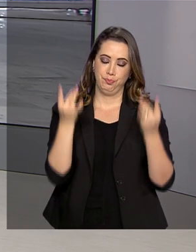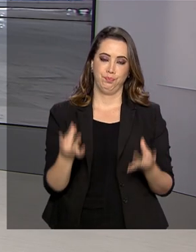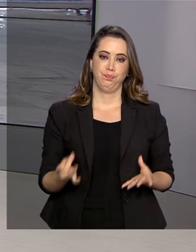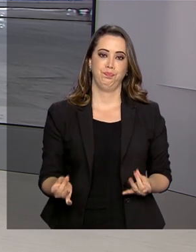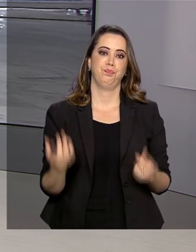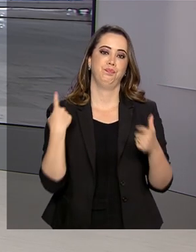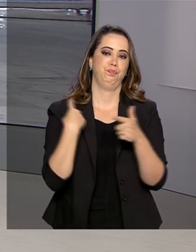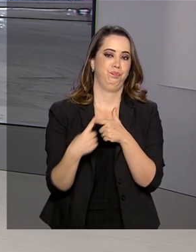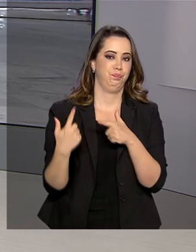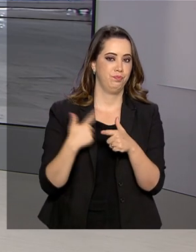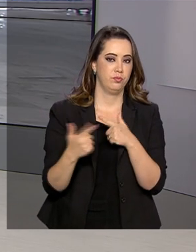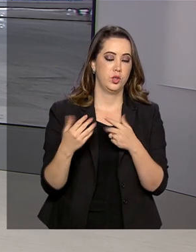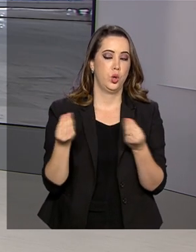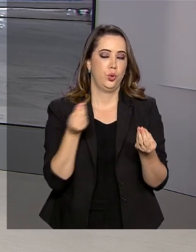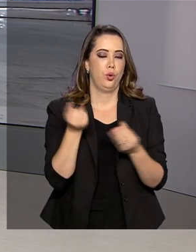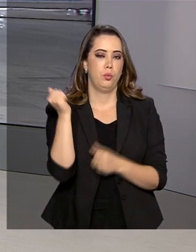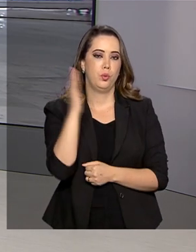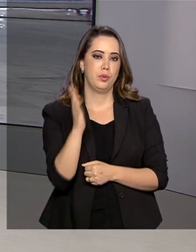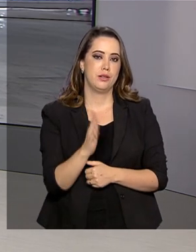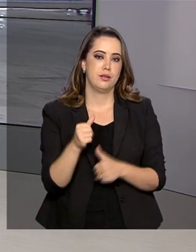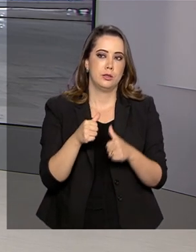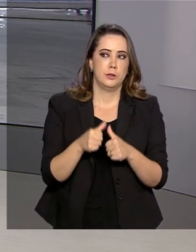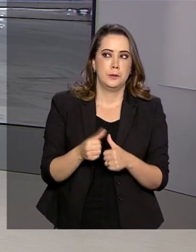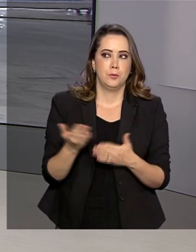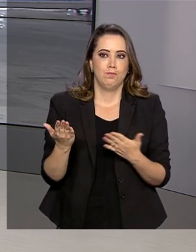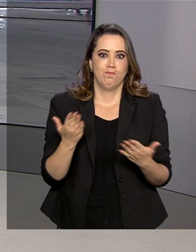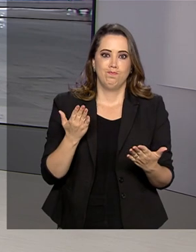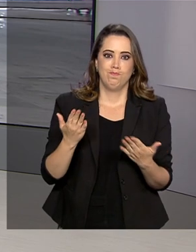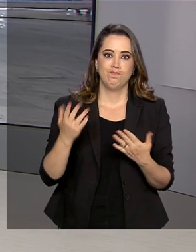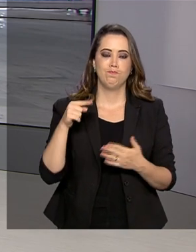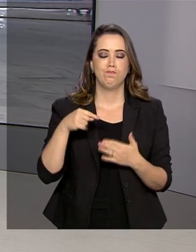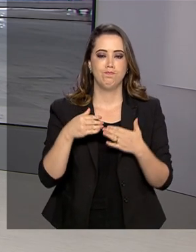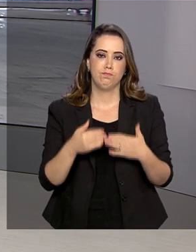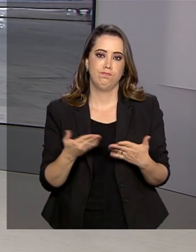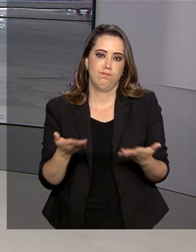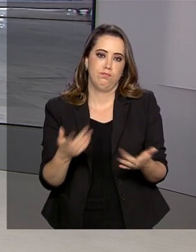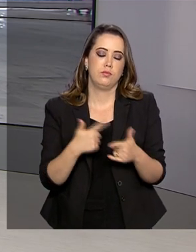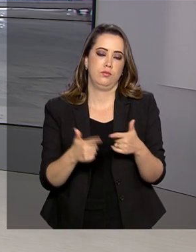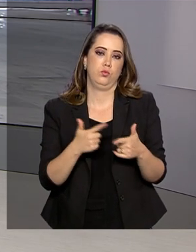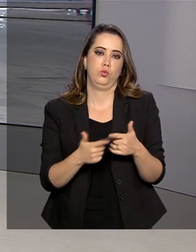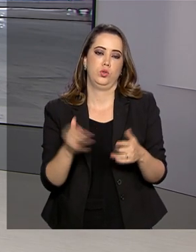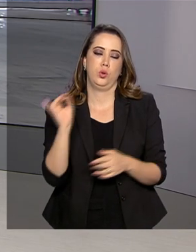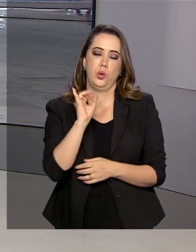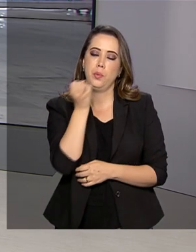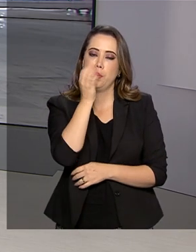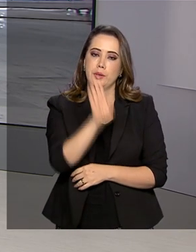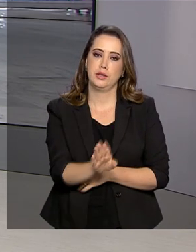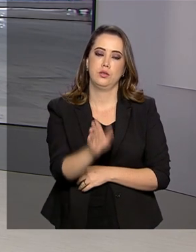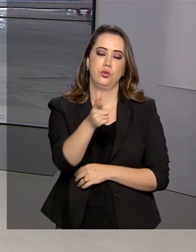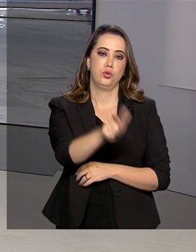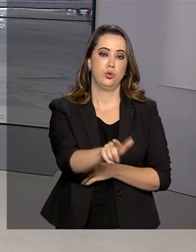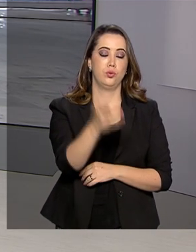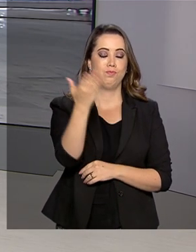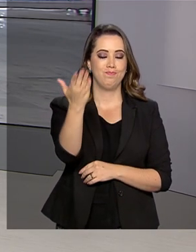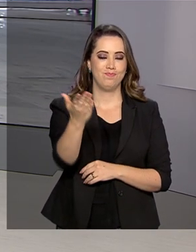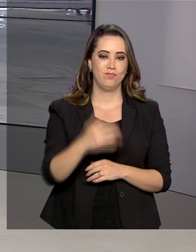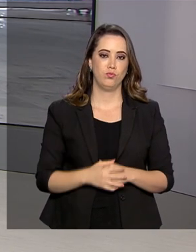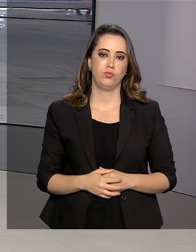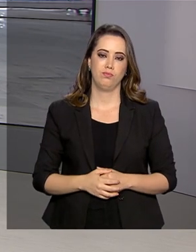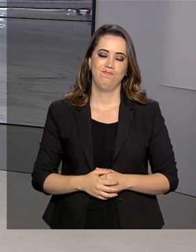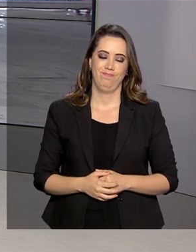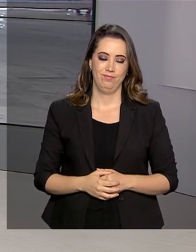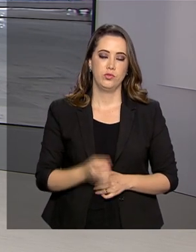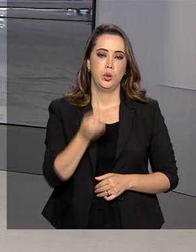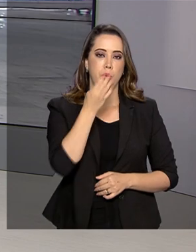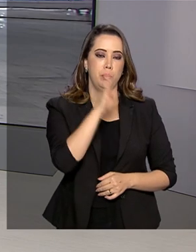dessa crise e como o Brasil está se posicionando diante dela. Oi, Márcia, boa tarde mais uma vez. Boa tarde mais uma vez,